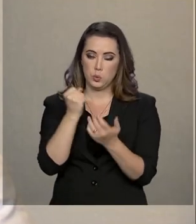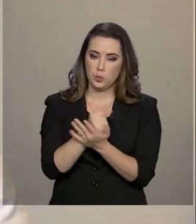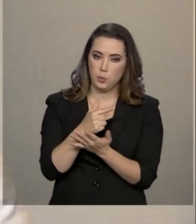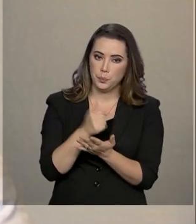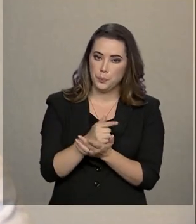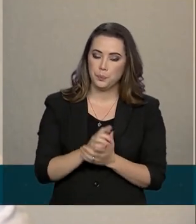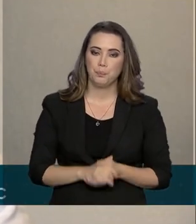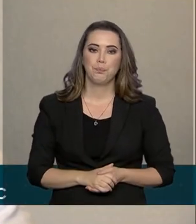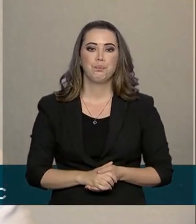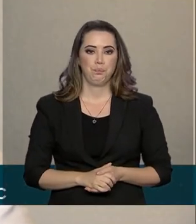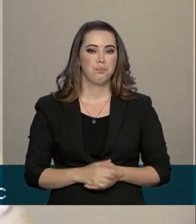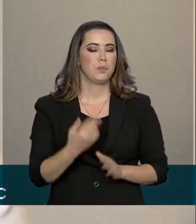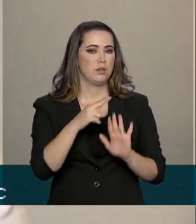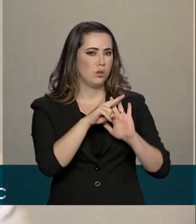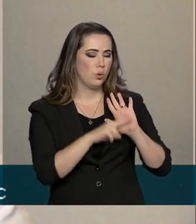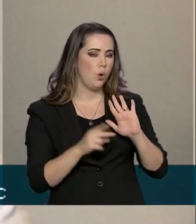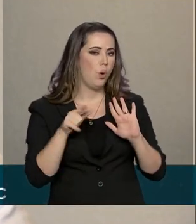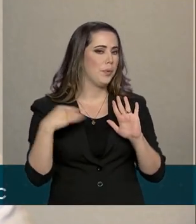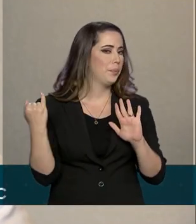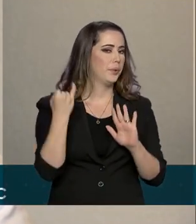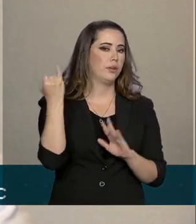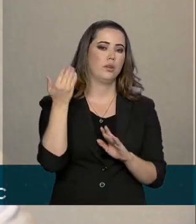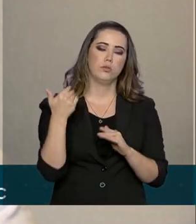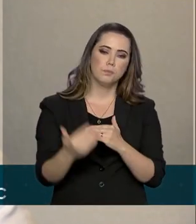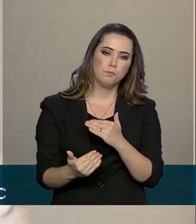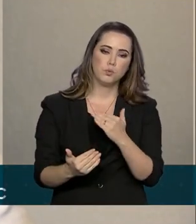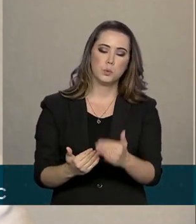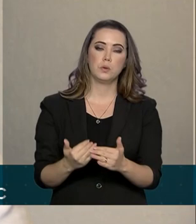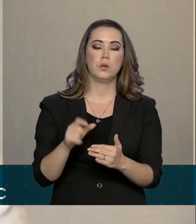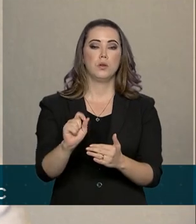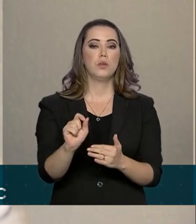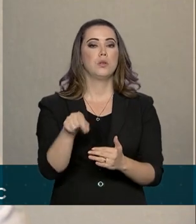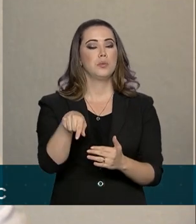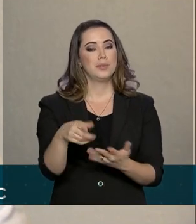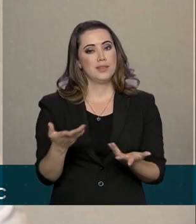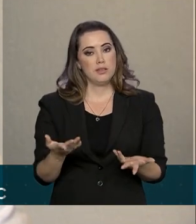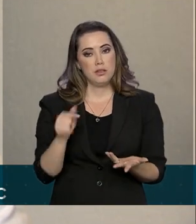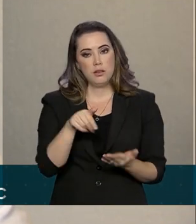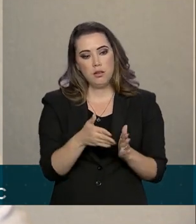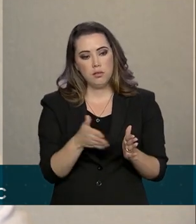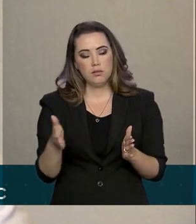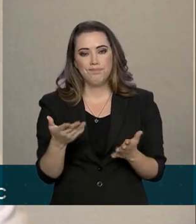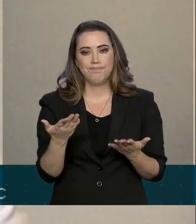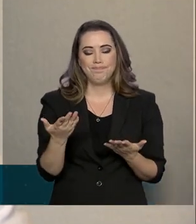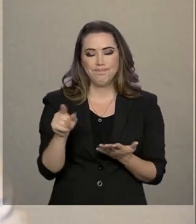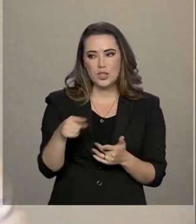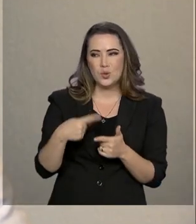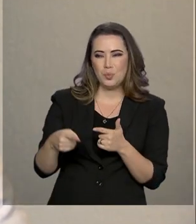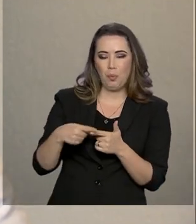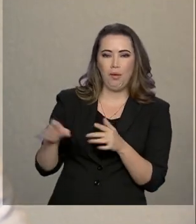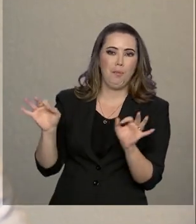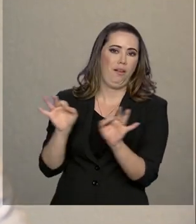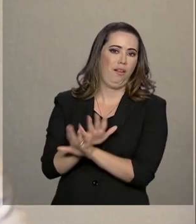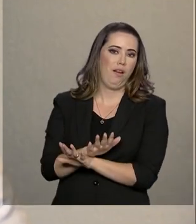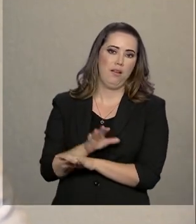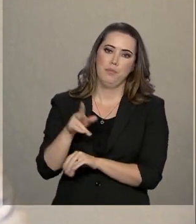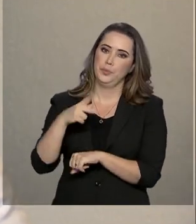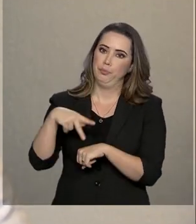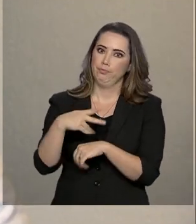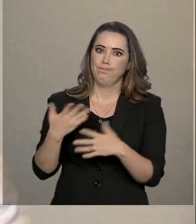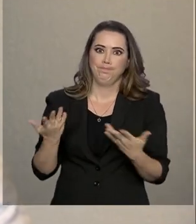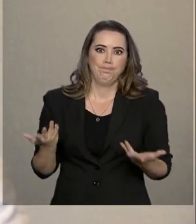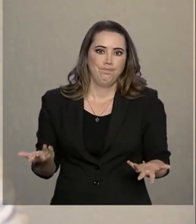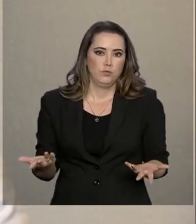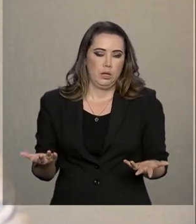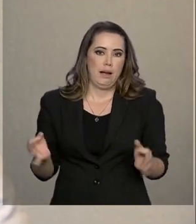de autorregulação é um passo já importante para que esse tipo de prática, de fato, seja banido do país. A